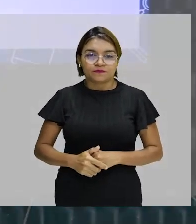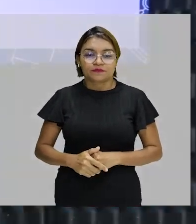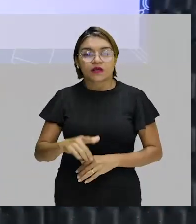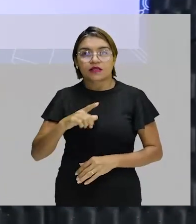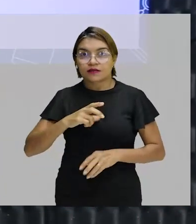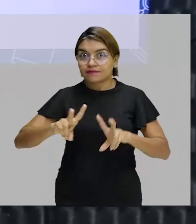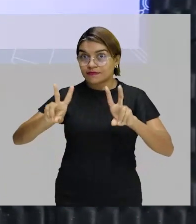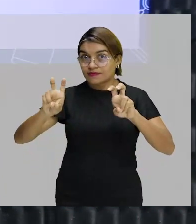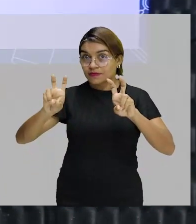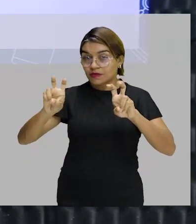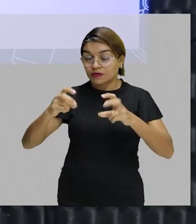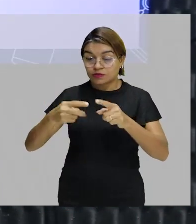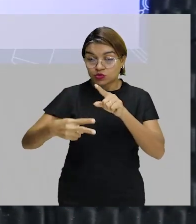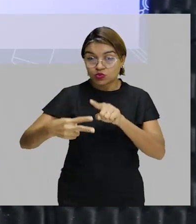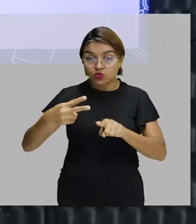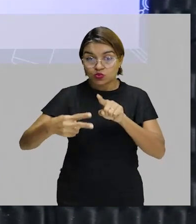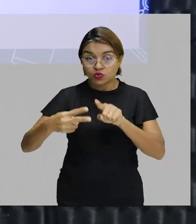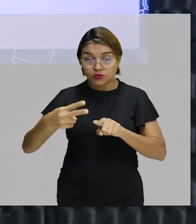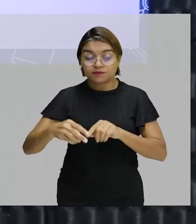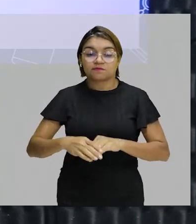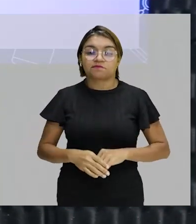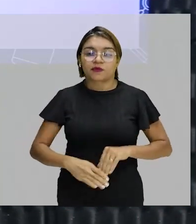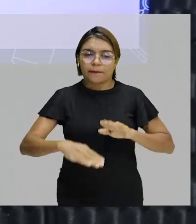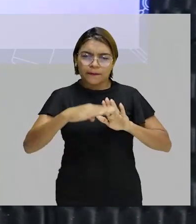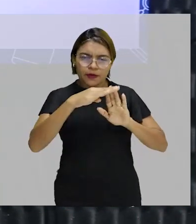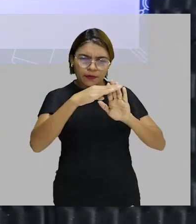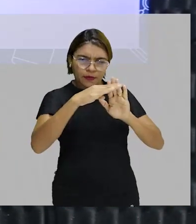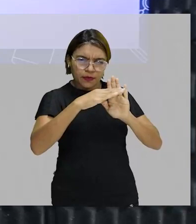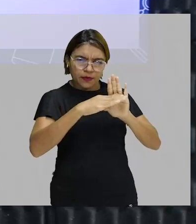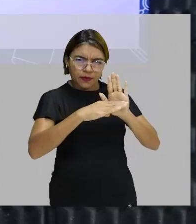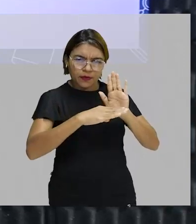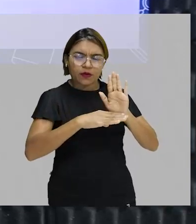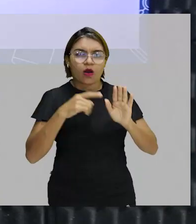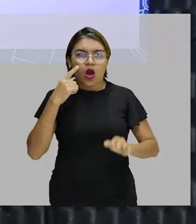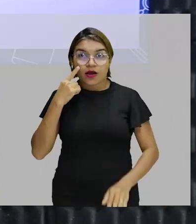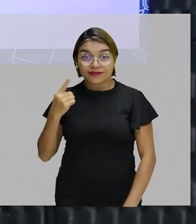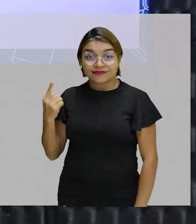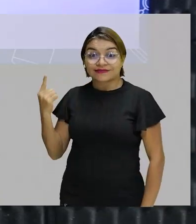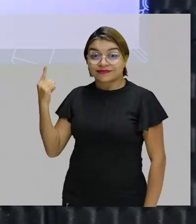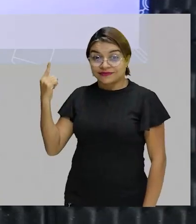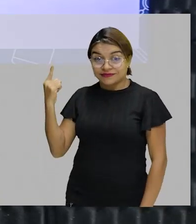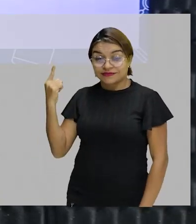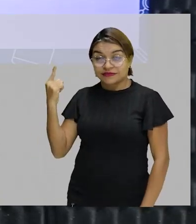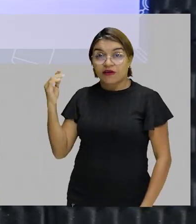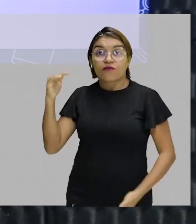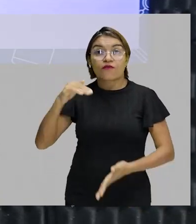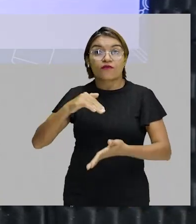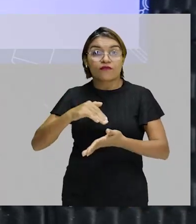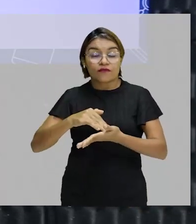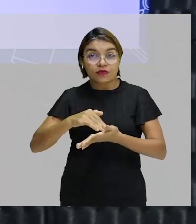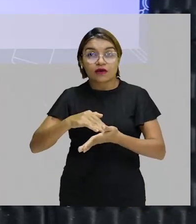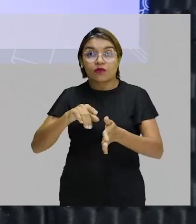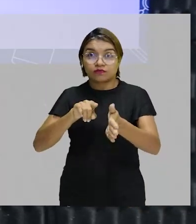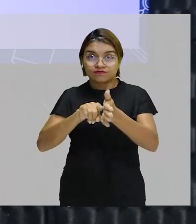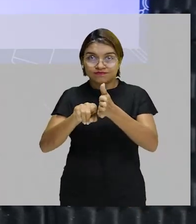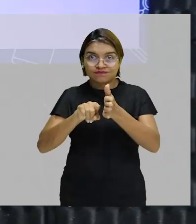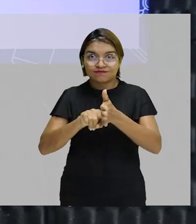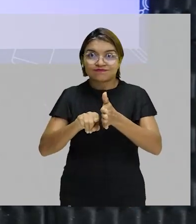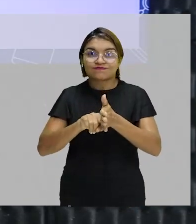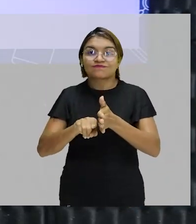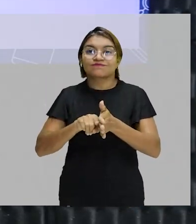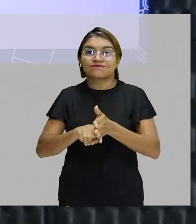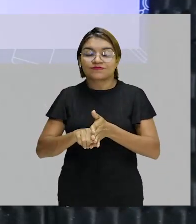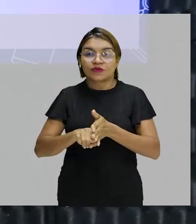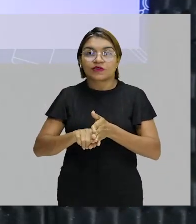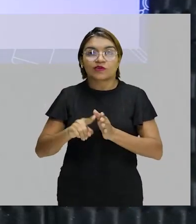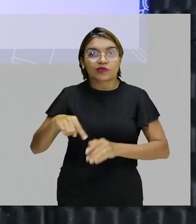temáticas, certo? Vamos trabalhar, apresentar toda a teoria e ao final vamos resolver algumas questões para poder